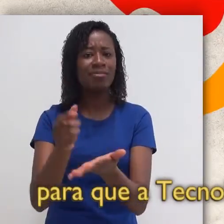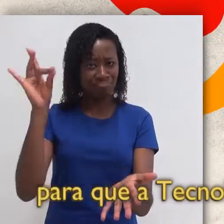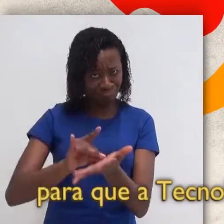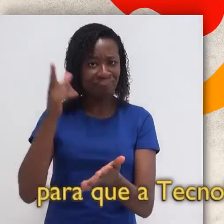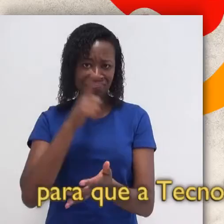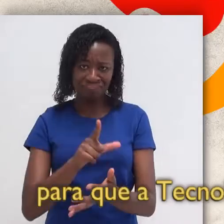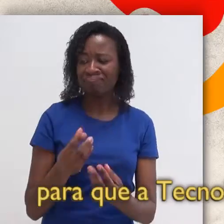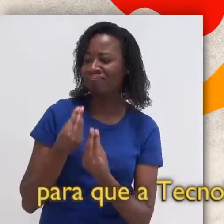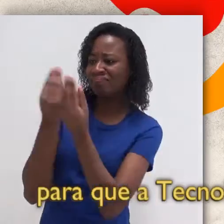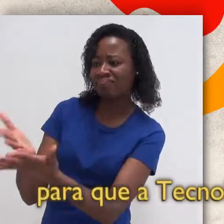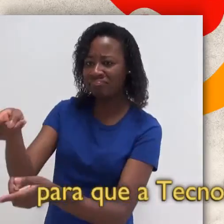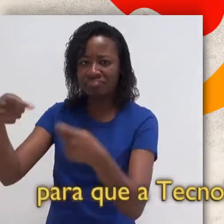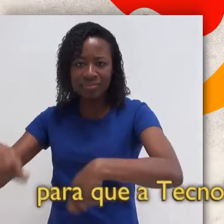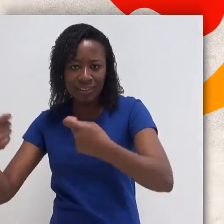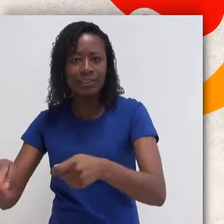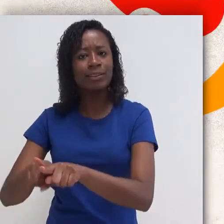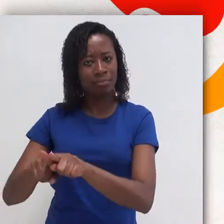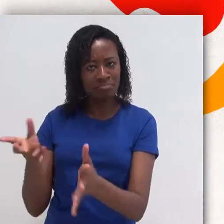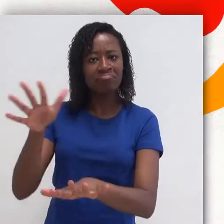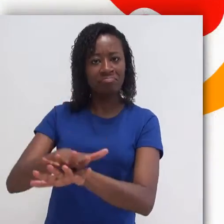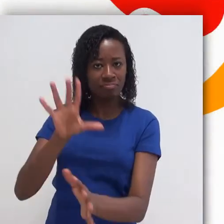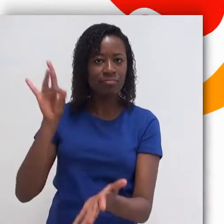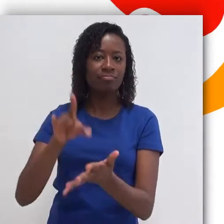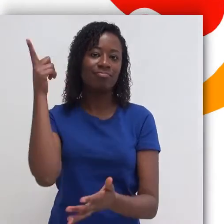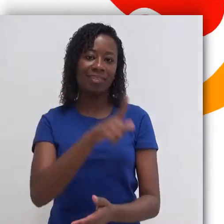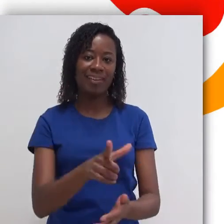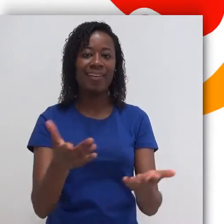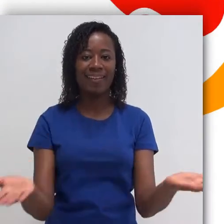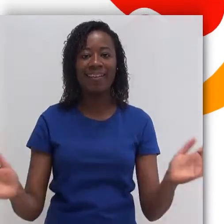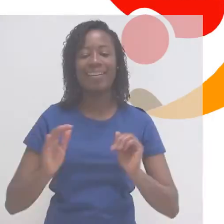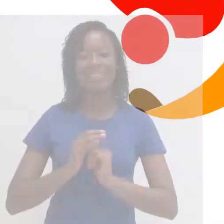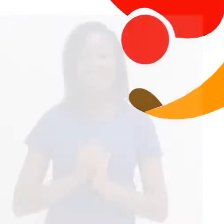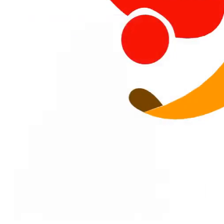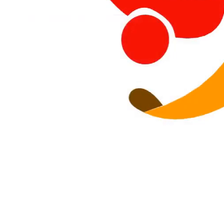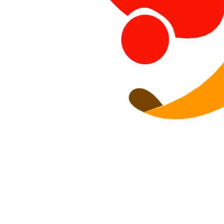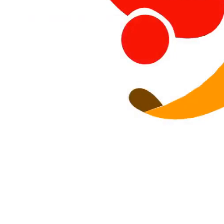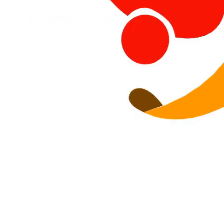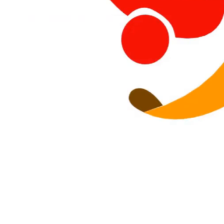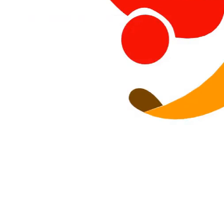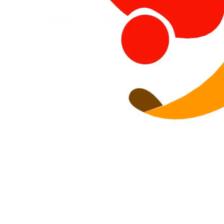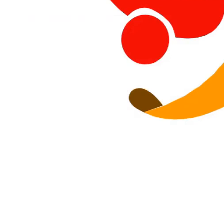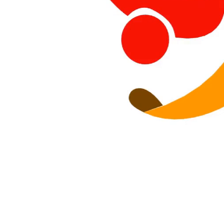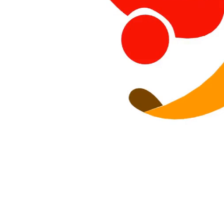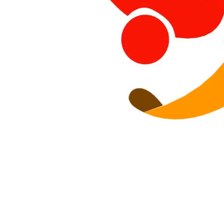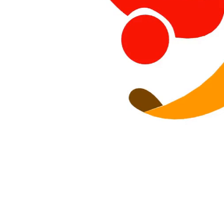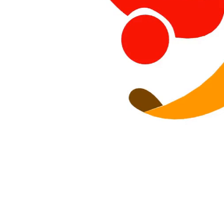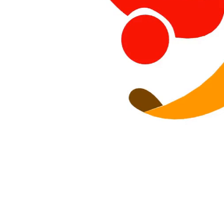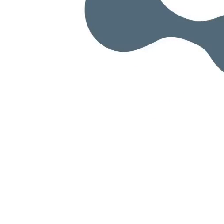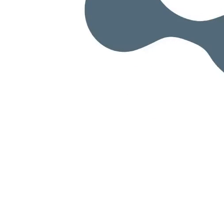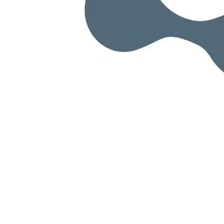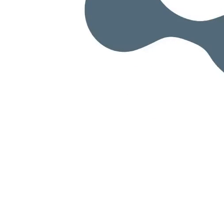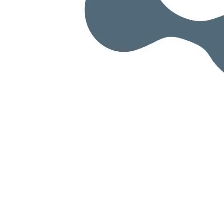fato, chegar para quem precisa. E a inclusão possa acontecer. O CNRTA, Centro Nacional de Referência em